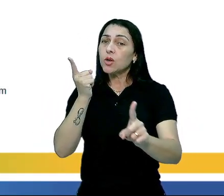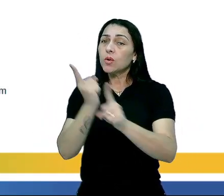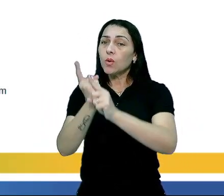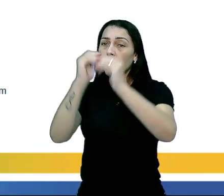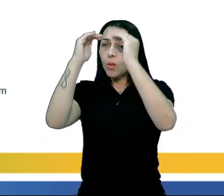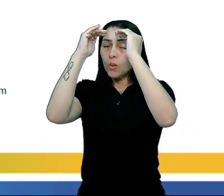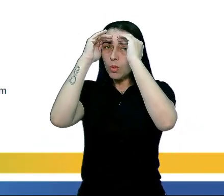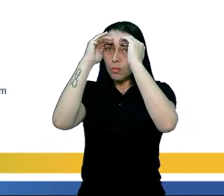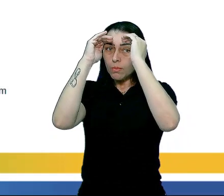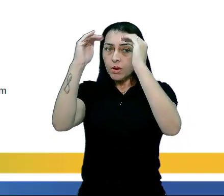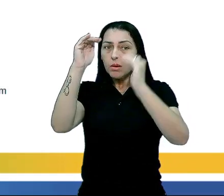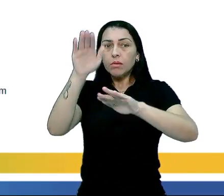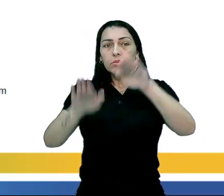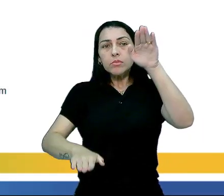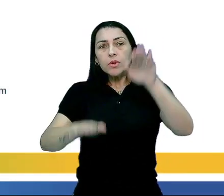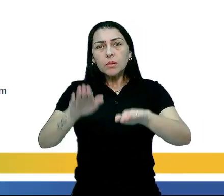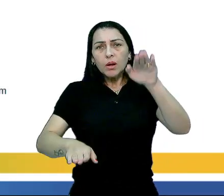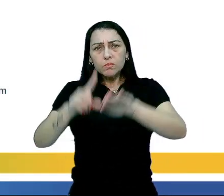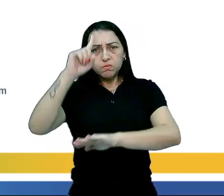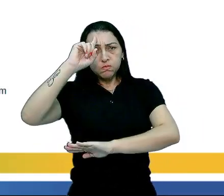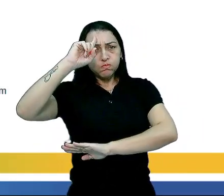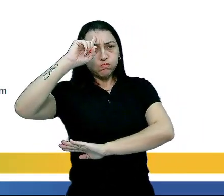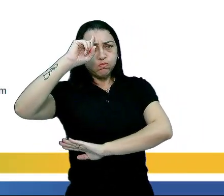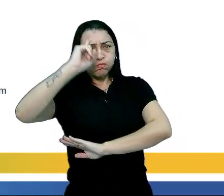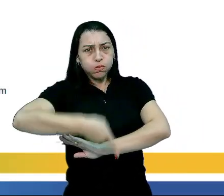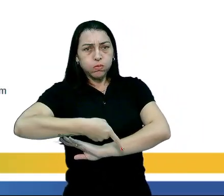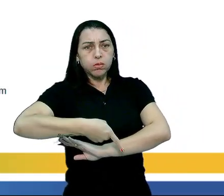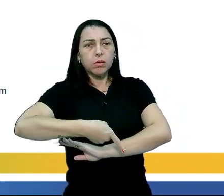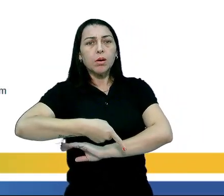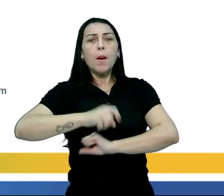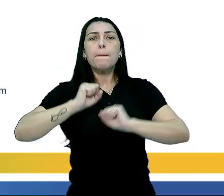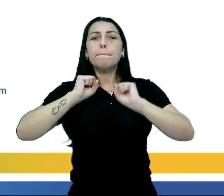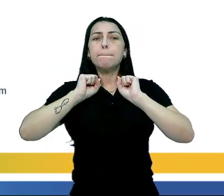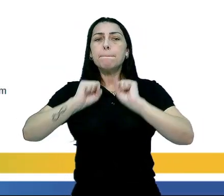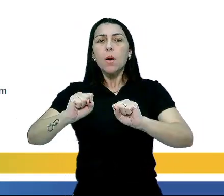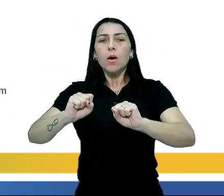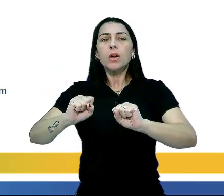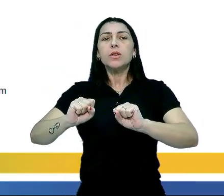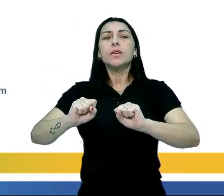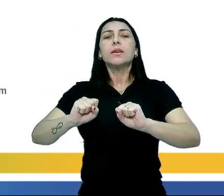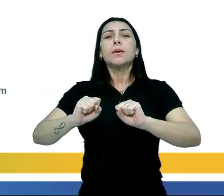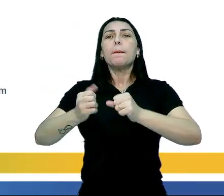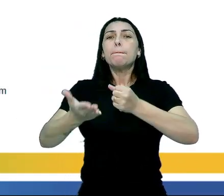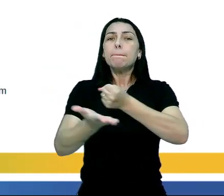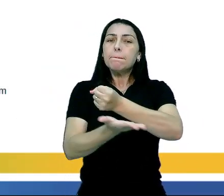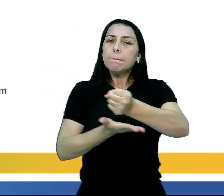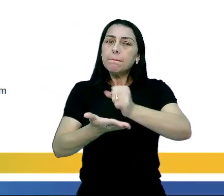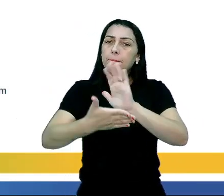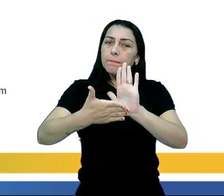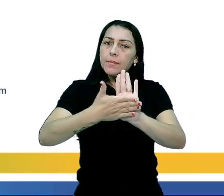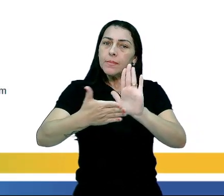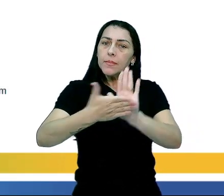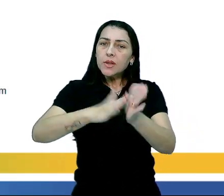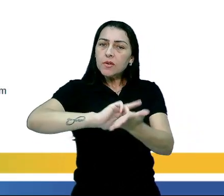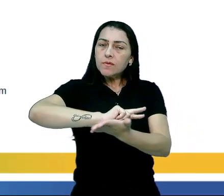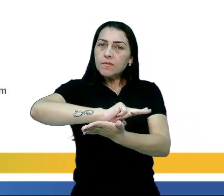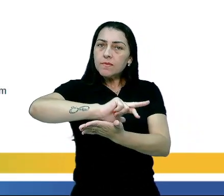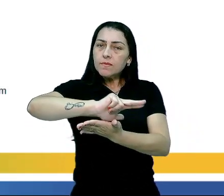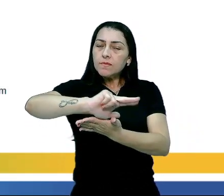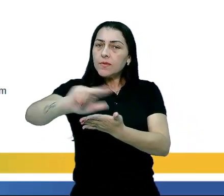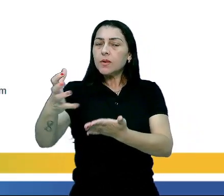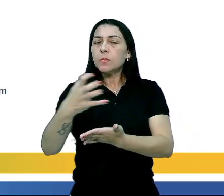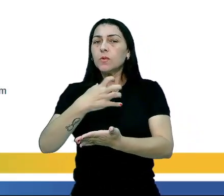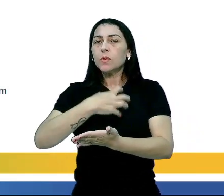probabilidade de encontrar obediência a um determinado mandato pode fundar-se em